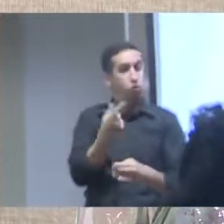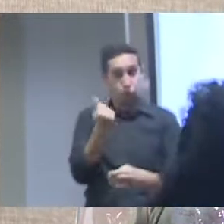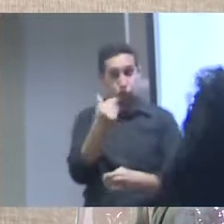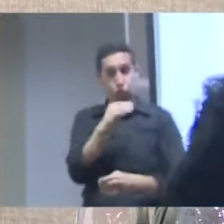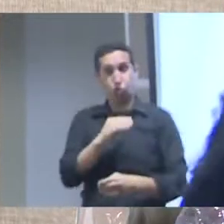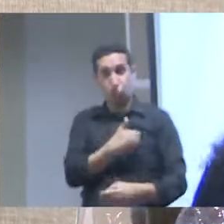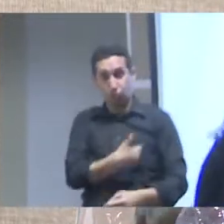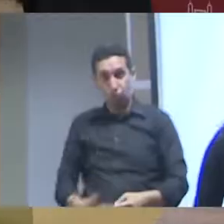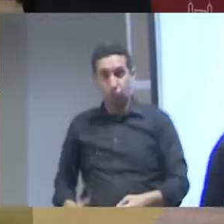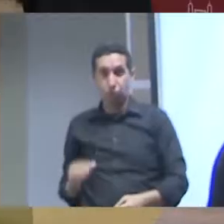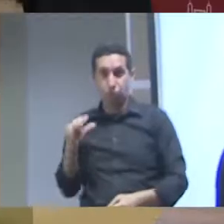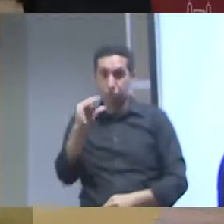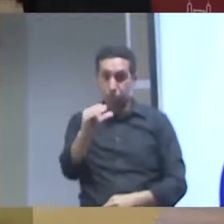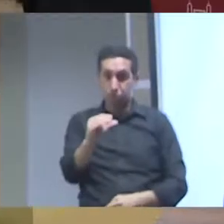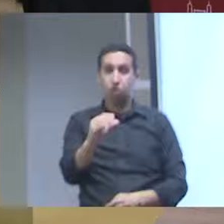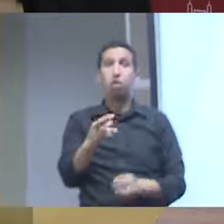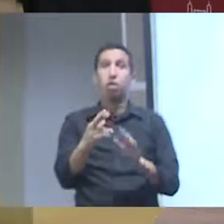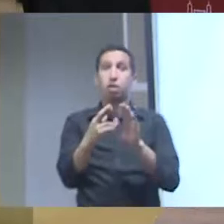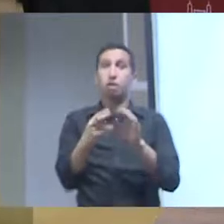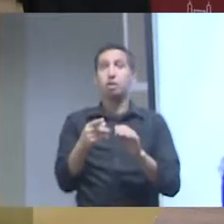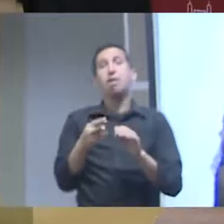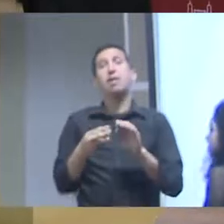então ela é essa experiência